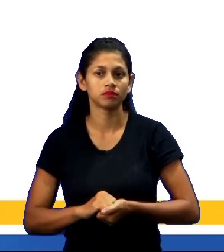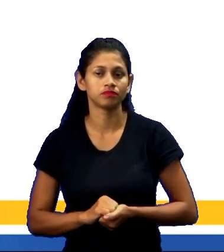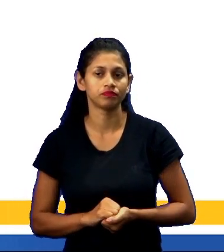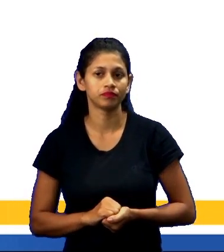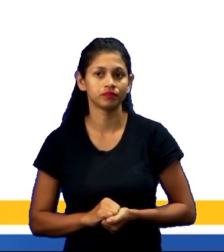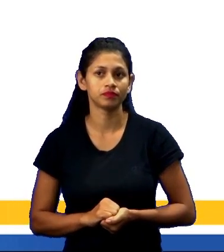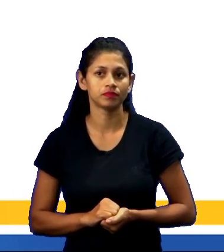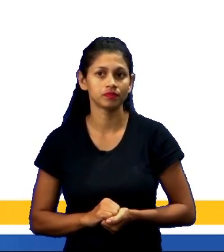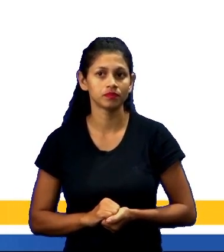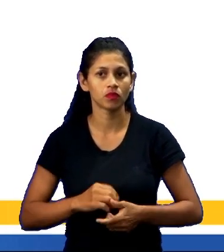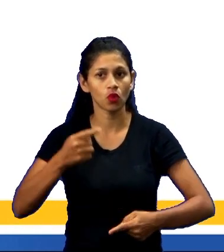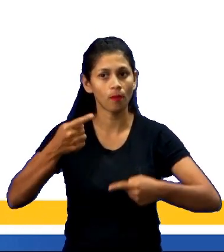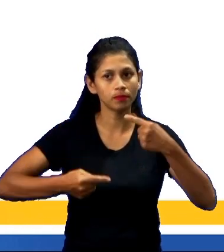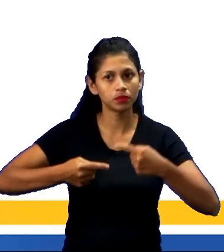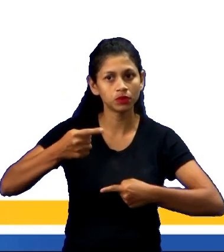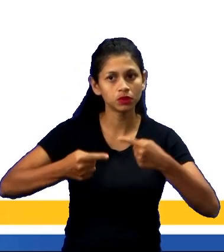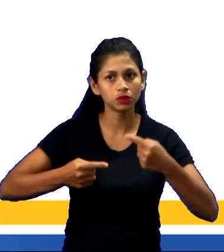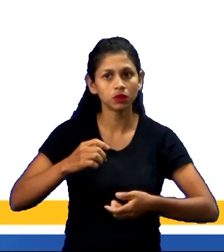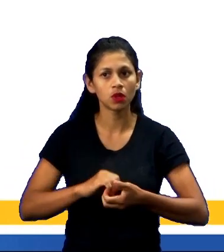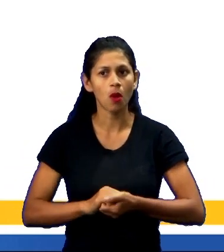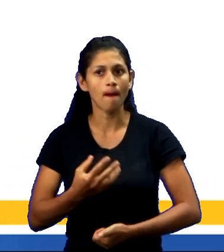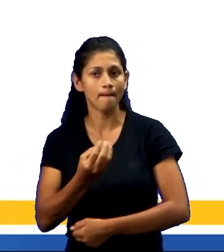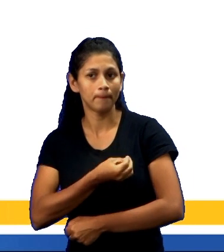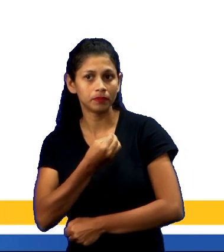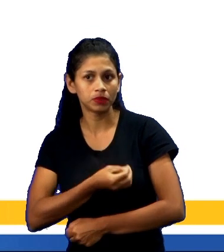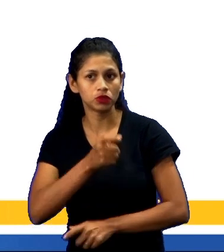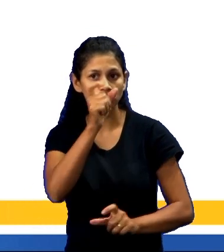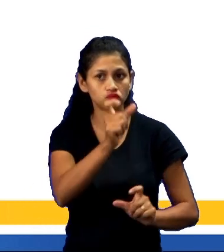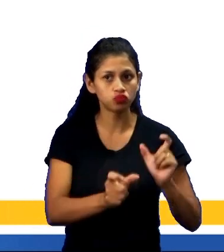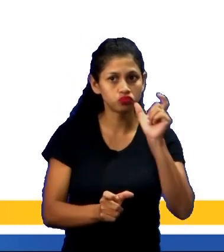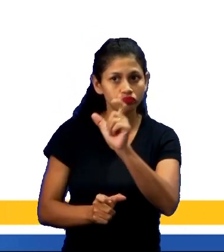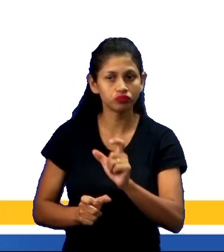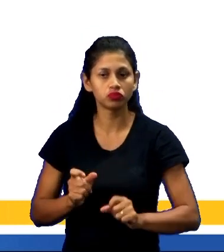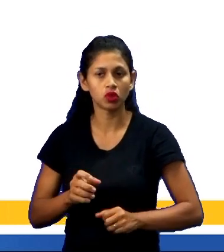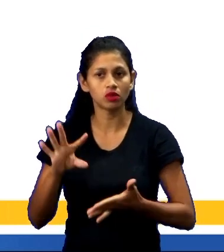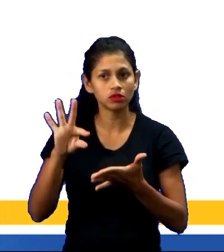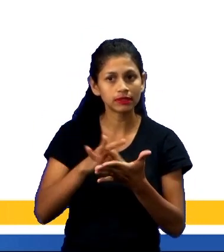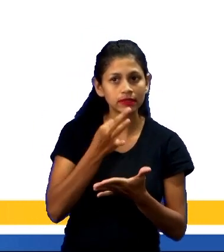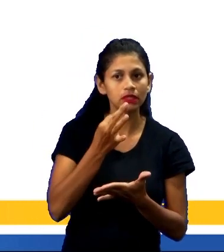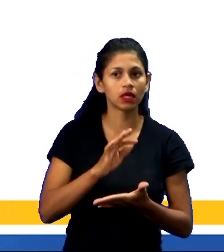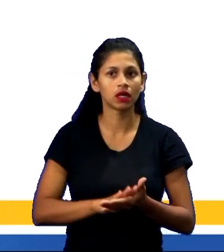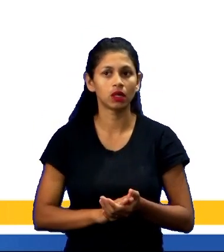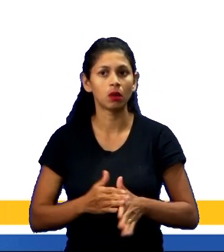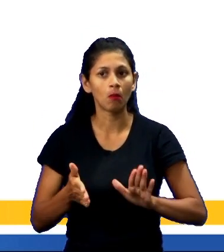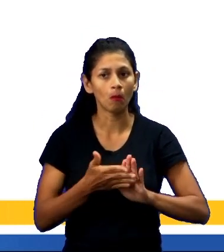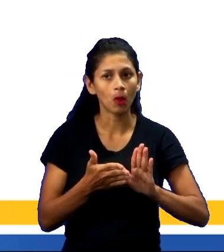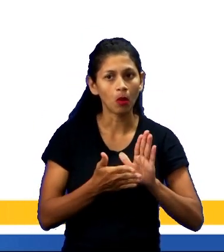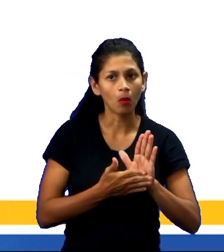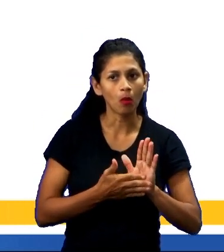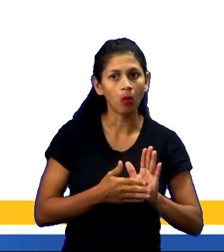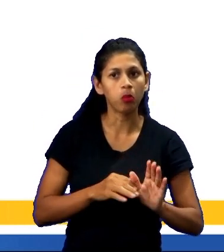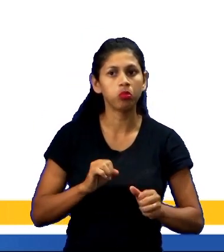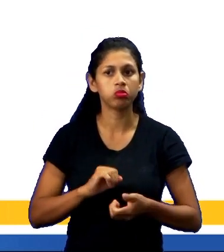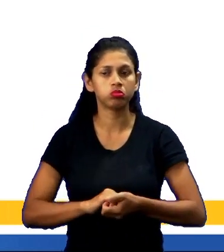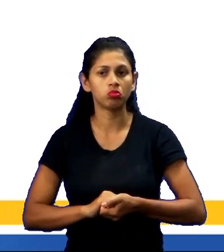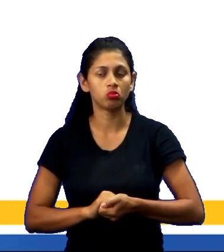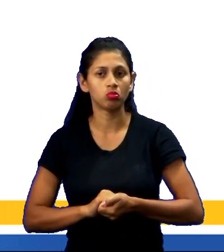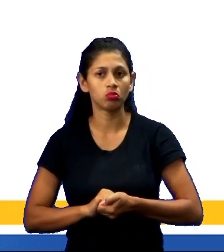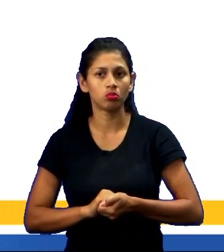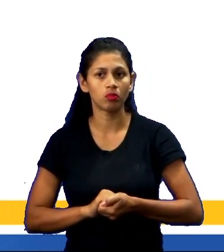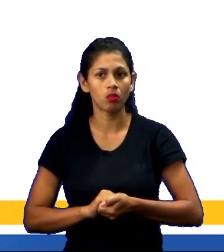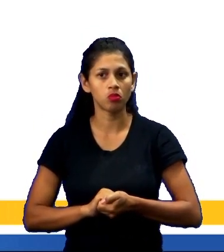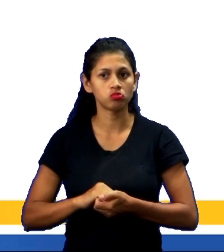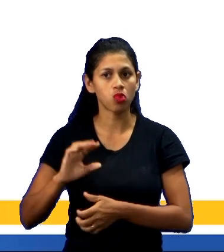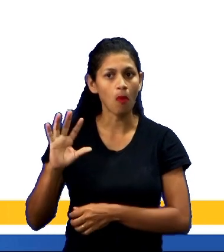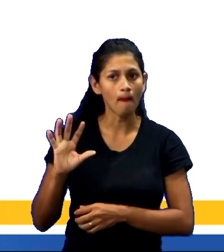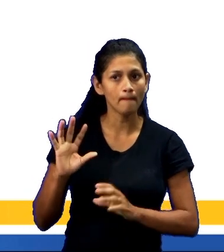regra, que é a apresentação, competição e a modalidade, os participantes e a categoria, inscrições, programas e serviços, premiações,